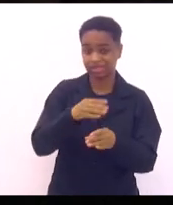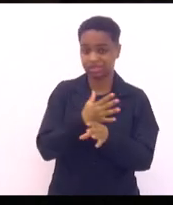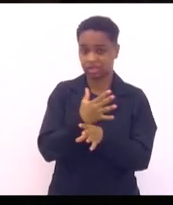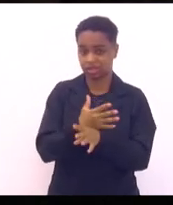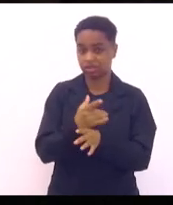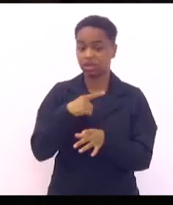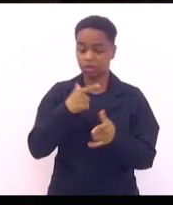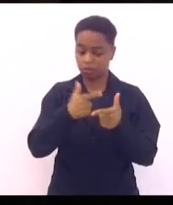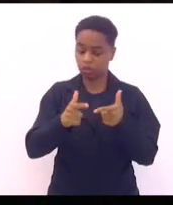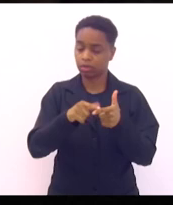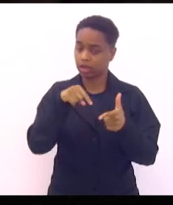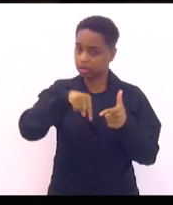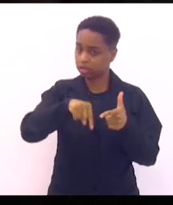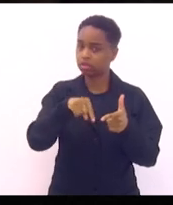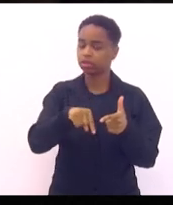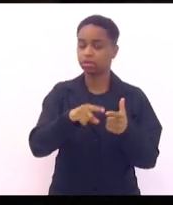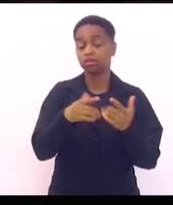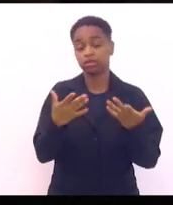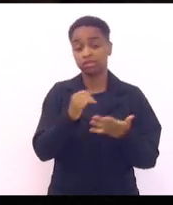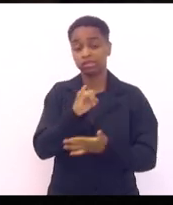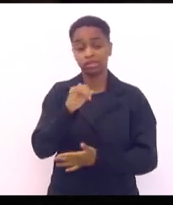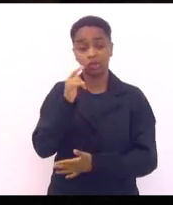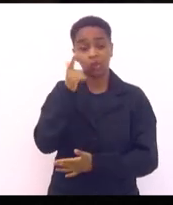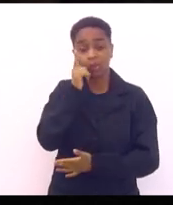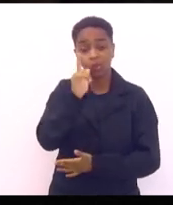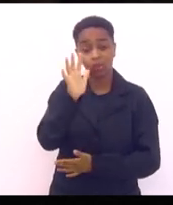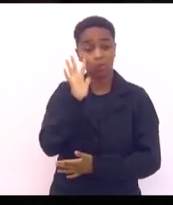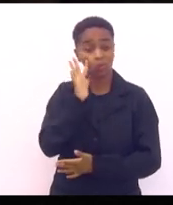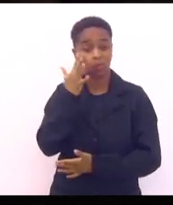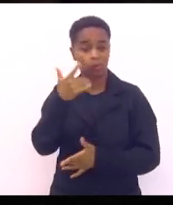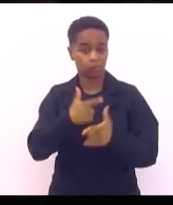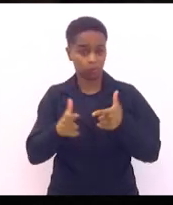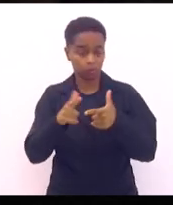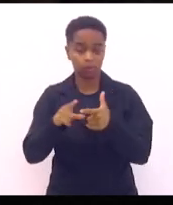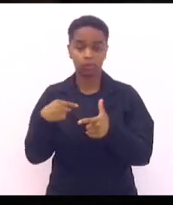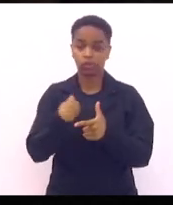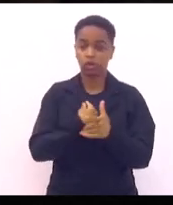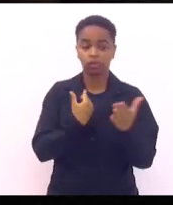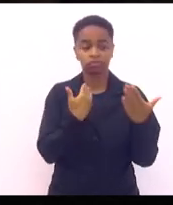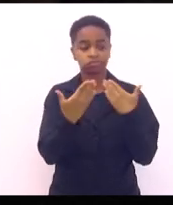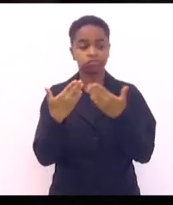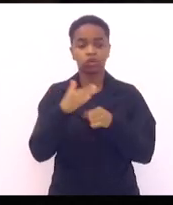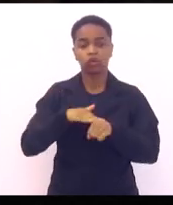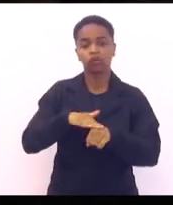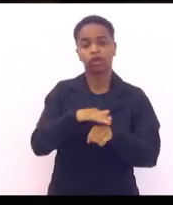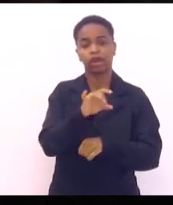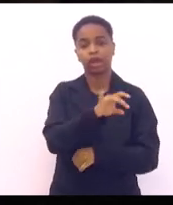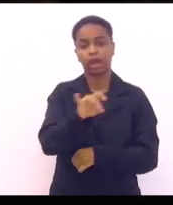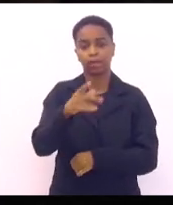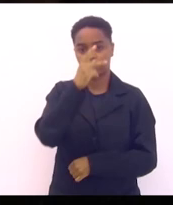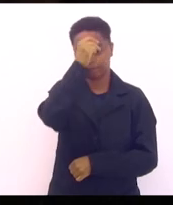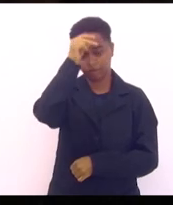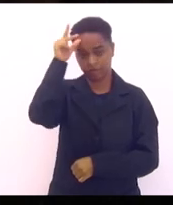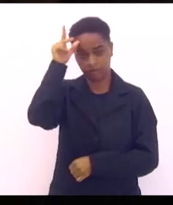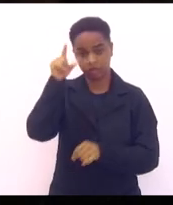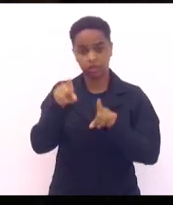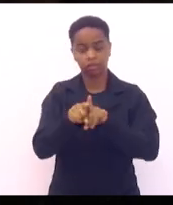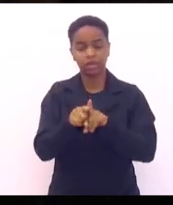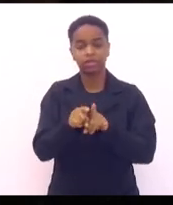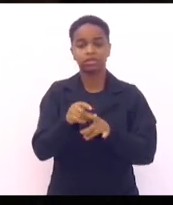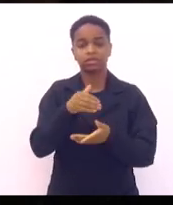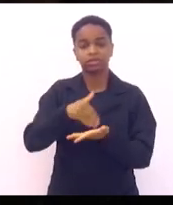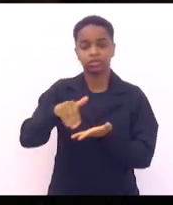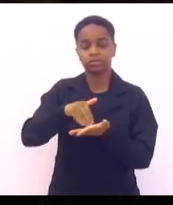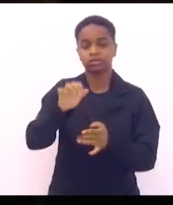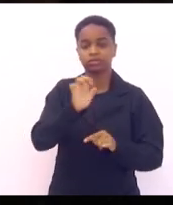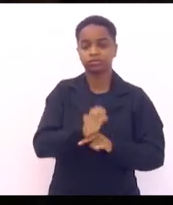acontecem. E a gente resolvendo os problemas do município, a gente está conversando com cada prefeito, liderado pelo Estado, pela Secretaria de Estado de Saúde,